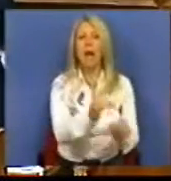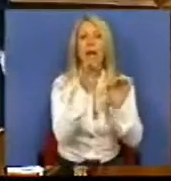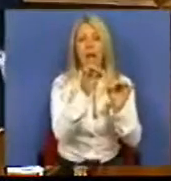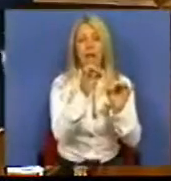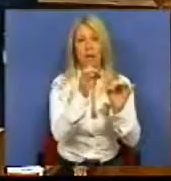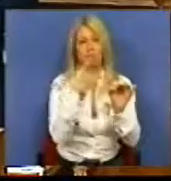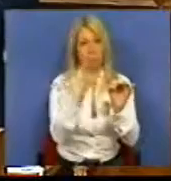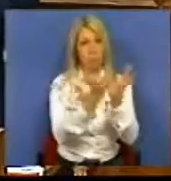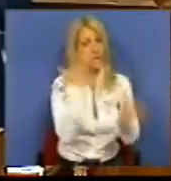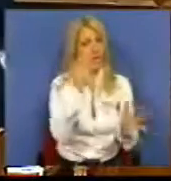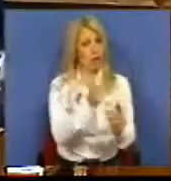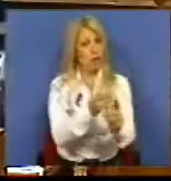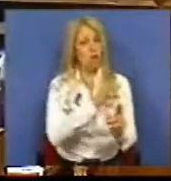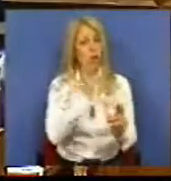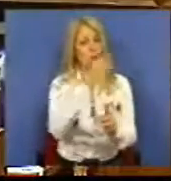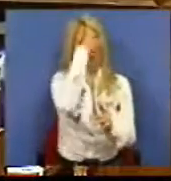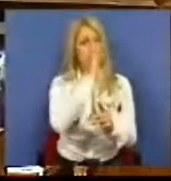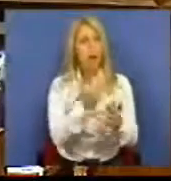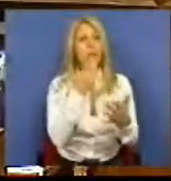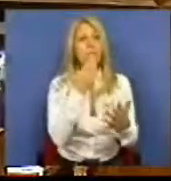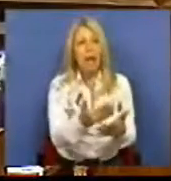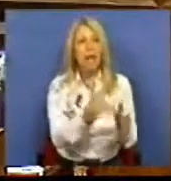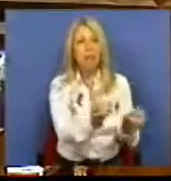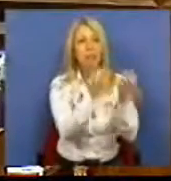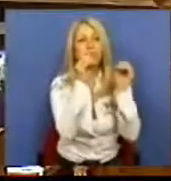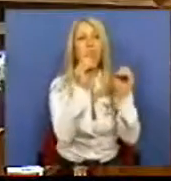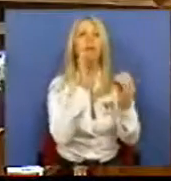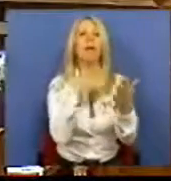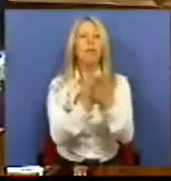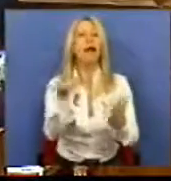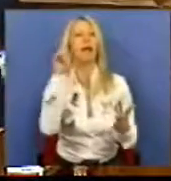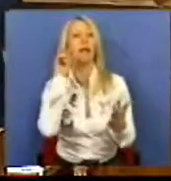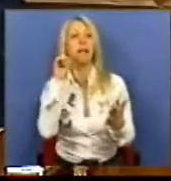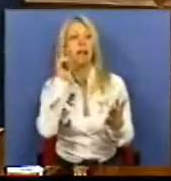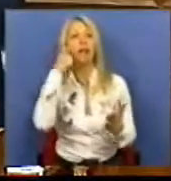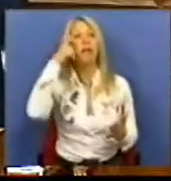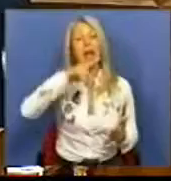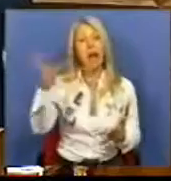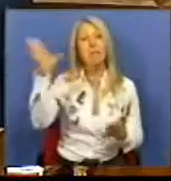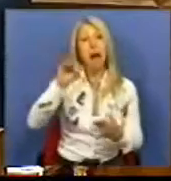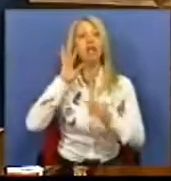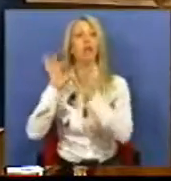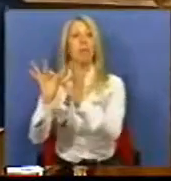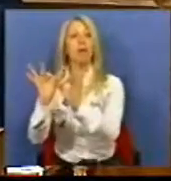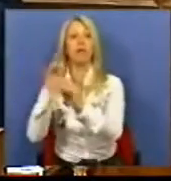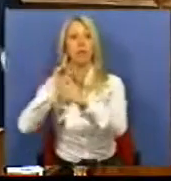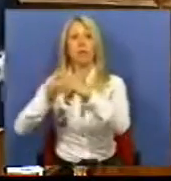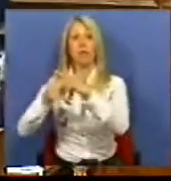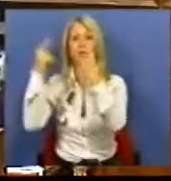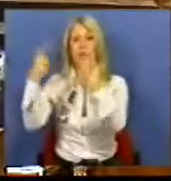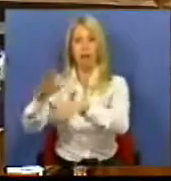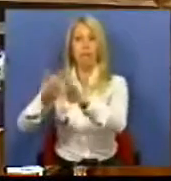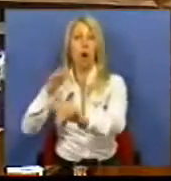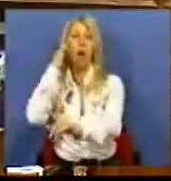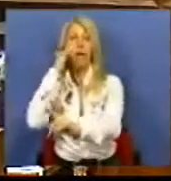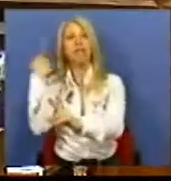Nada pede, nada faz para garantir que, da parte de quem mais tem beneficiado com a crise, dê um